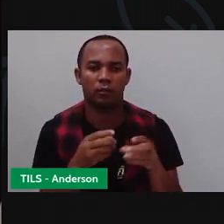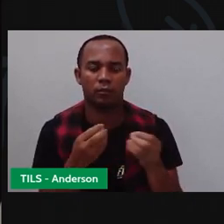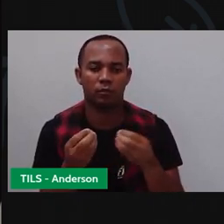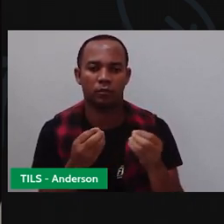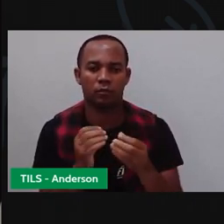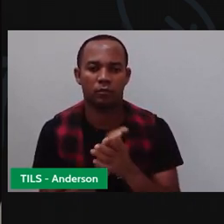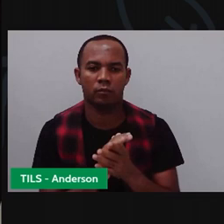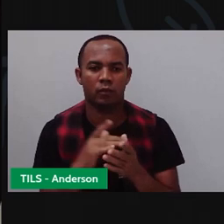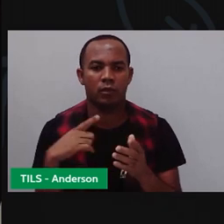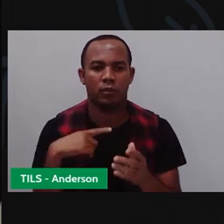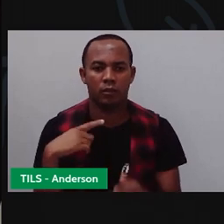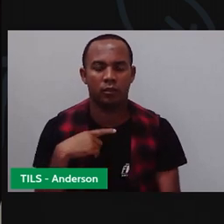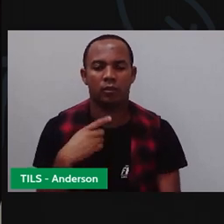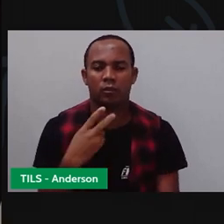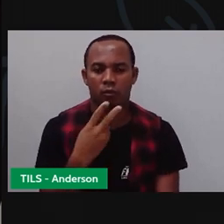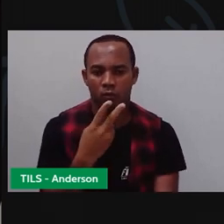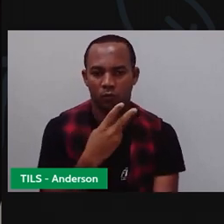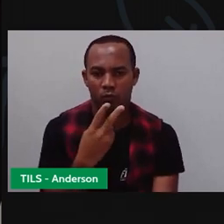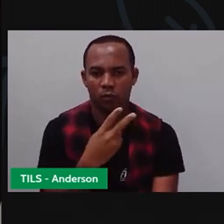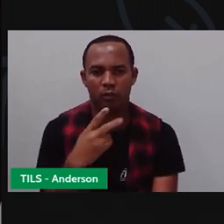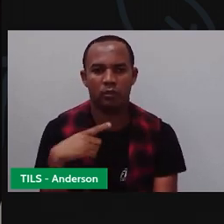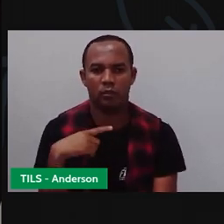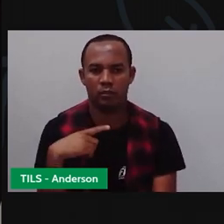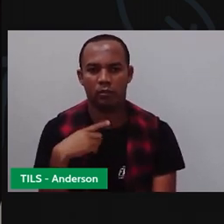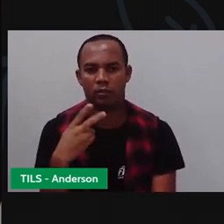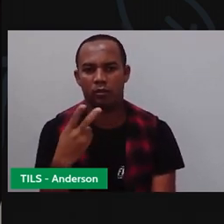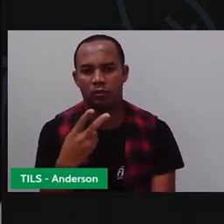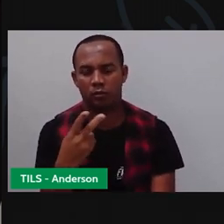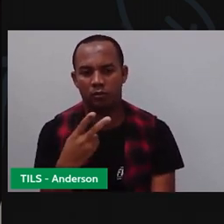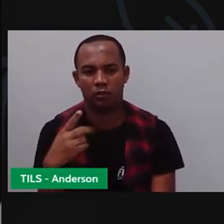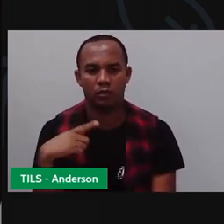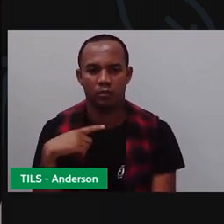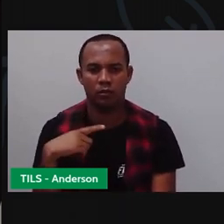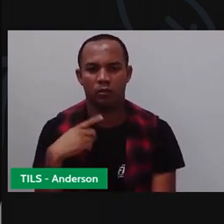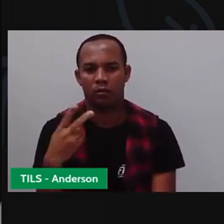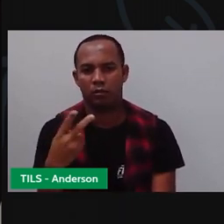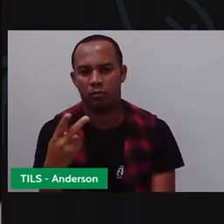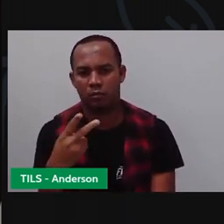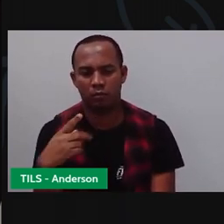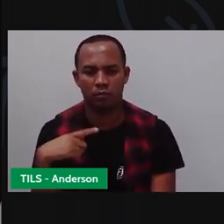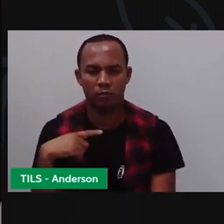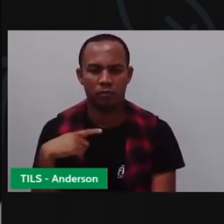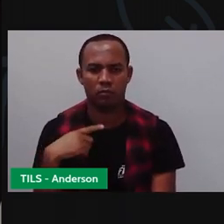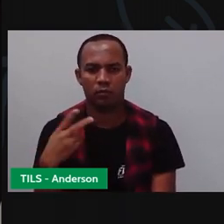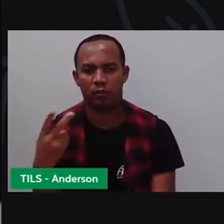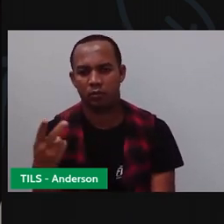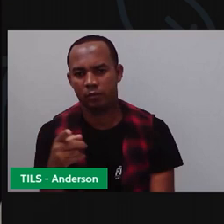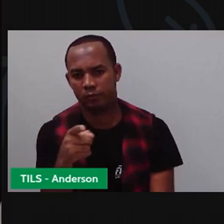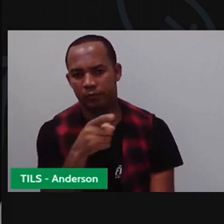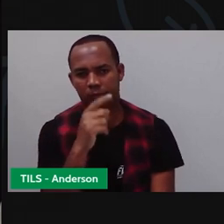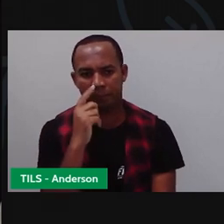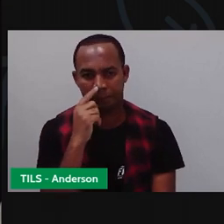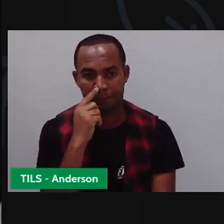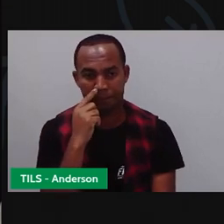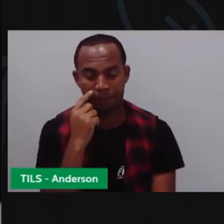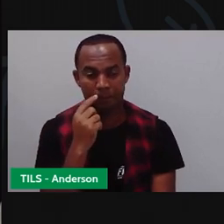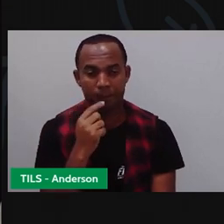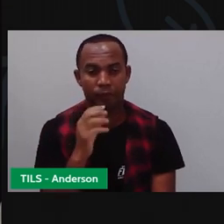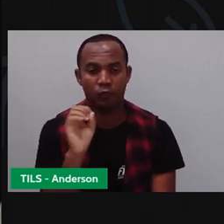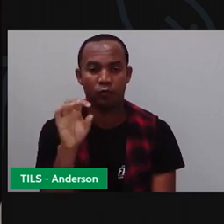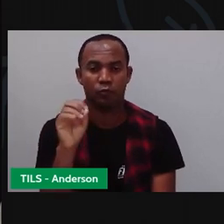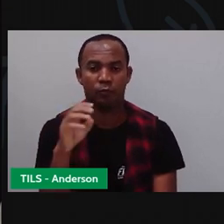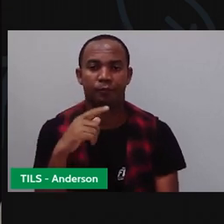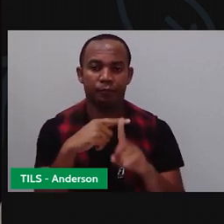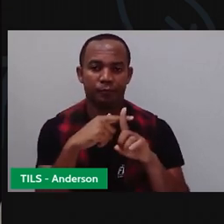dois aqui, dois aqui, dois aqui e dois aqui. O que é que eu vou fazer aqui, ó, gente? Só